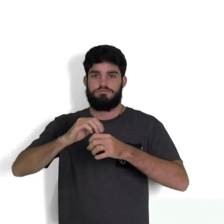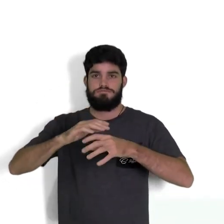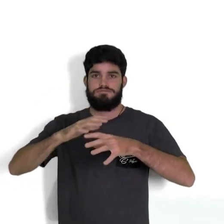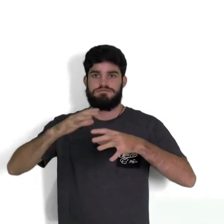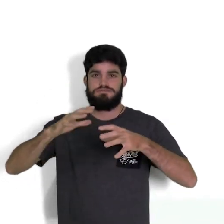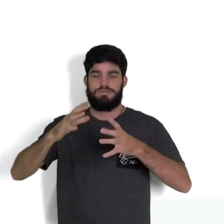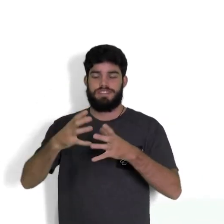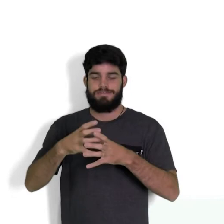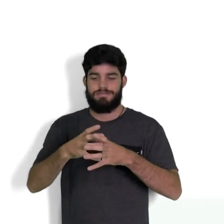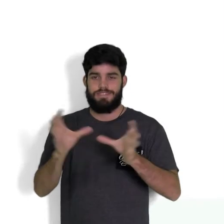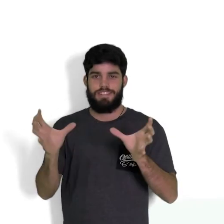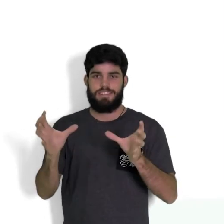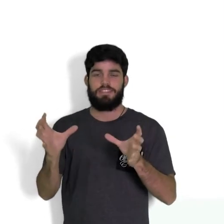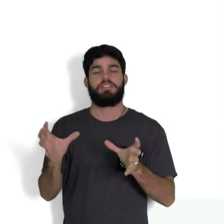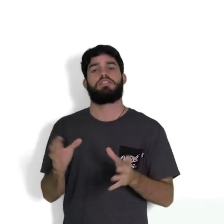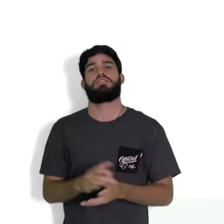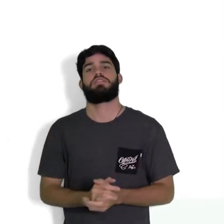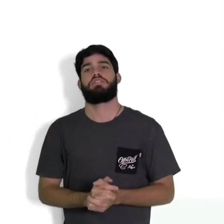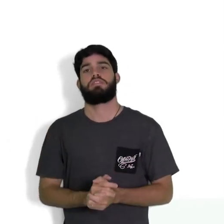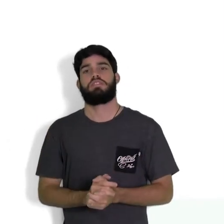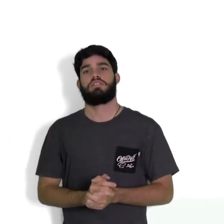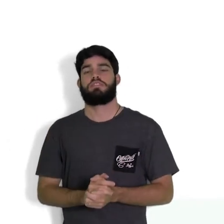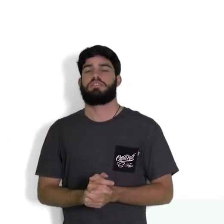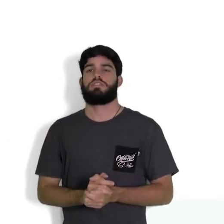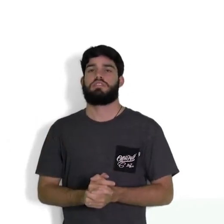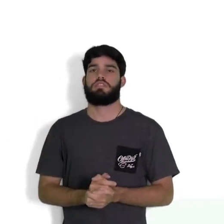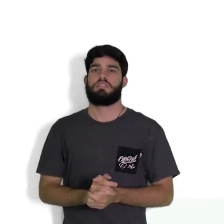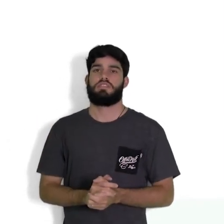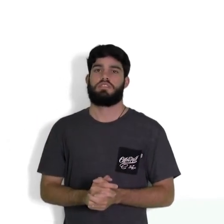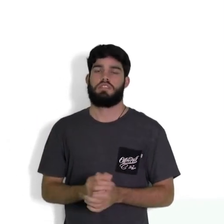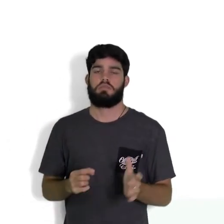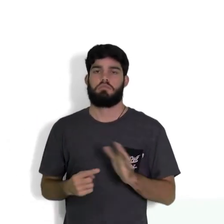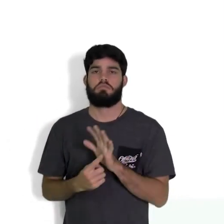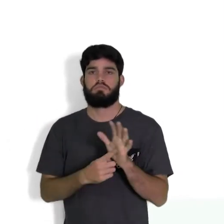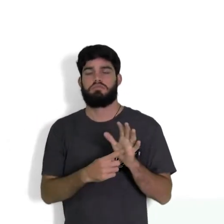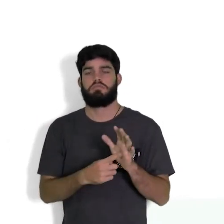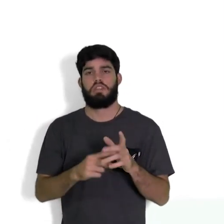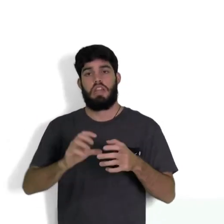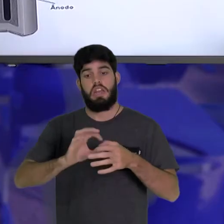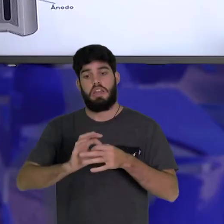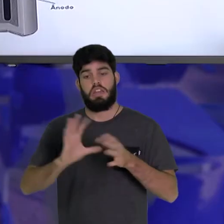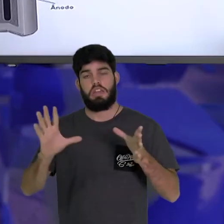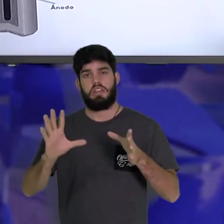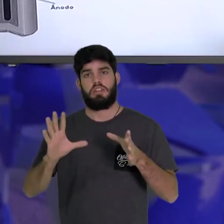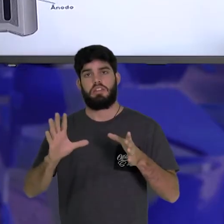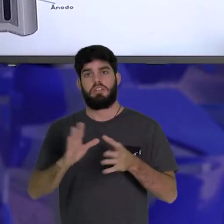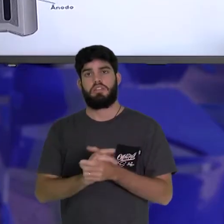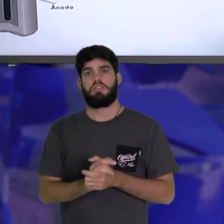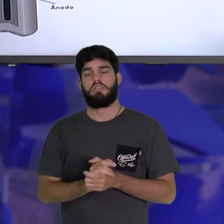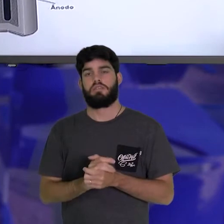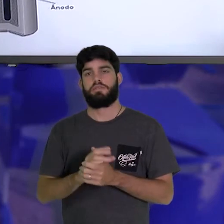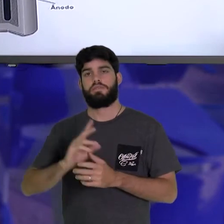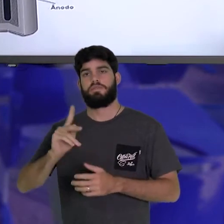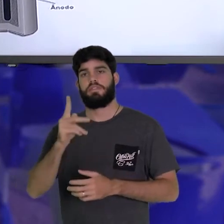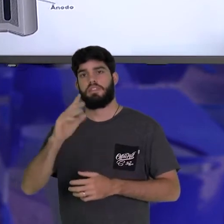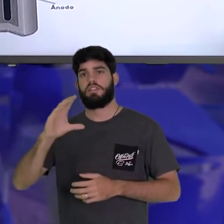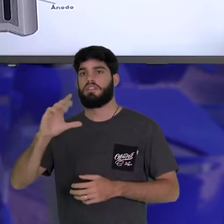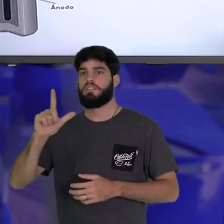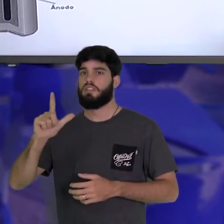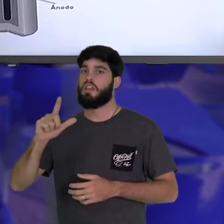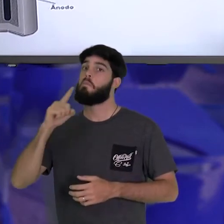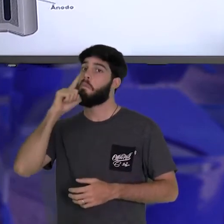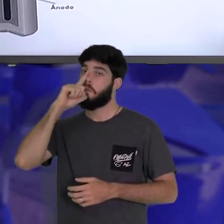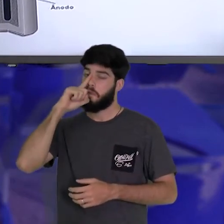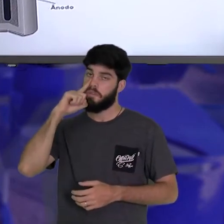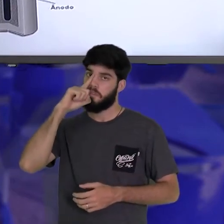essa pressão, termina se abrindo e expondo, liberando ácido clorídico. Daí o perigo